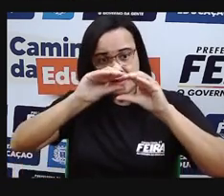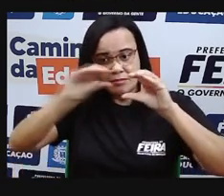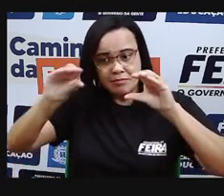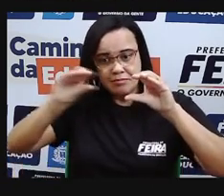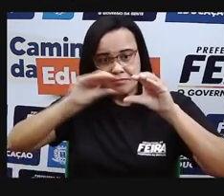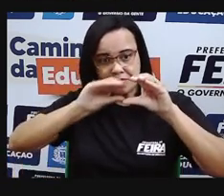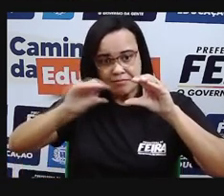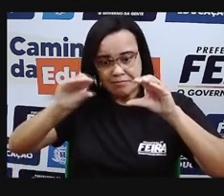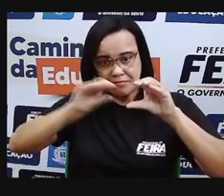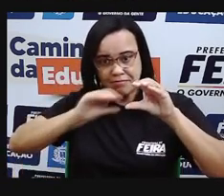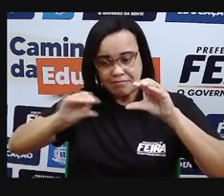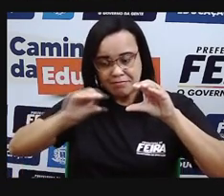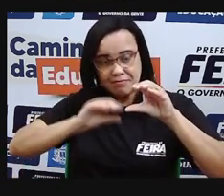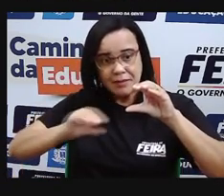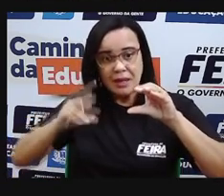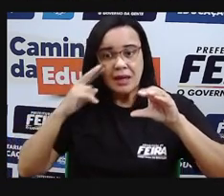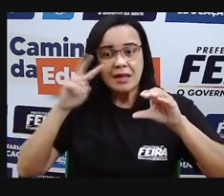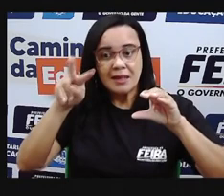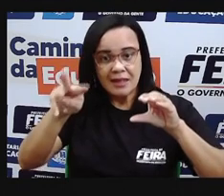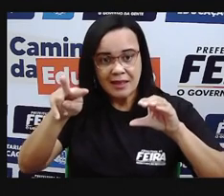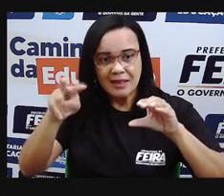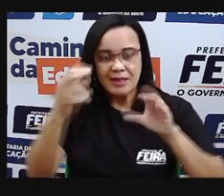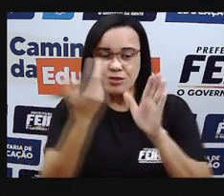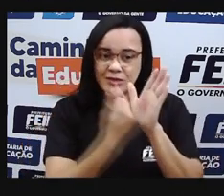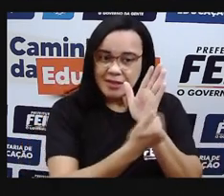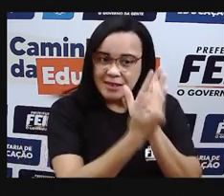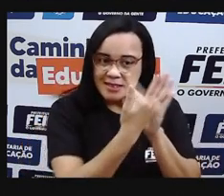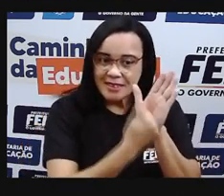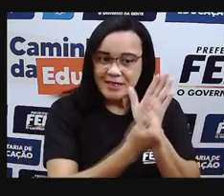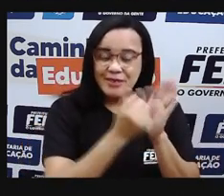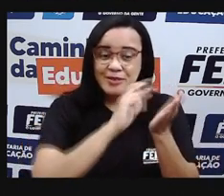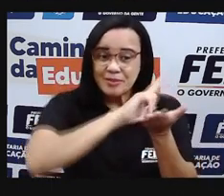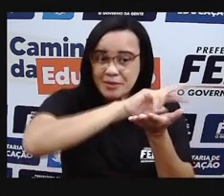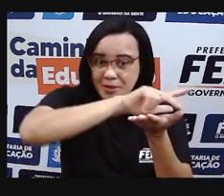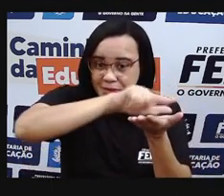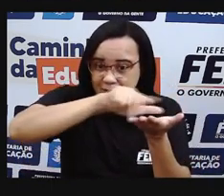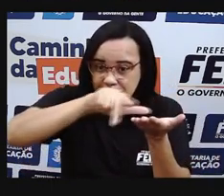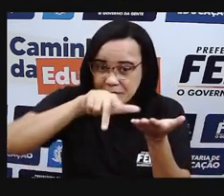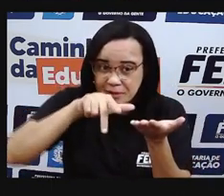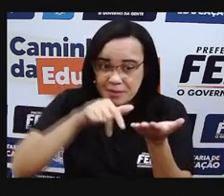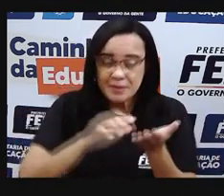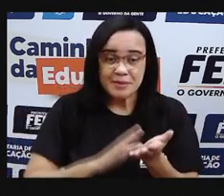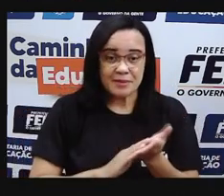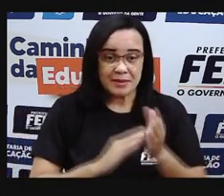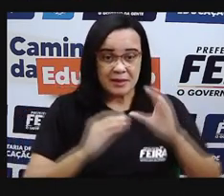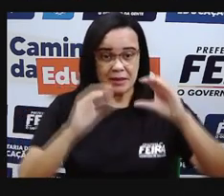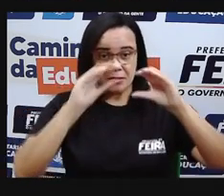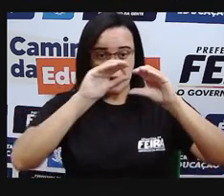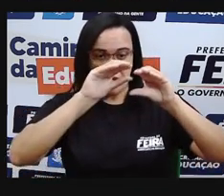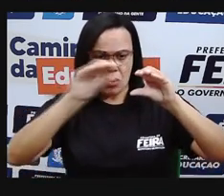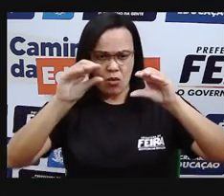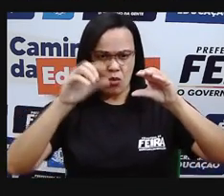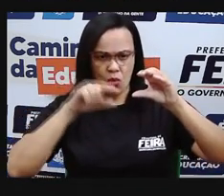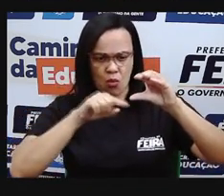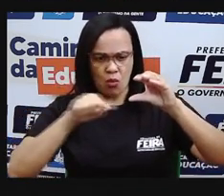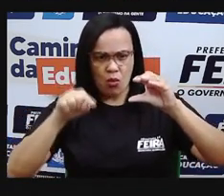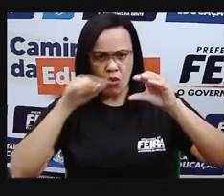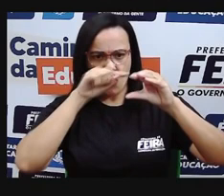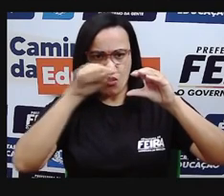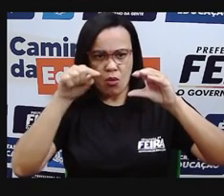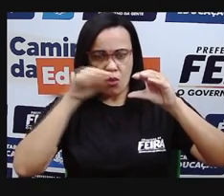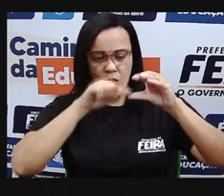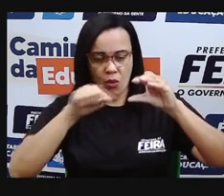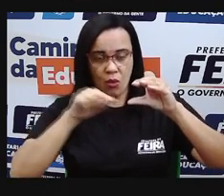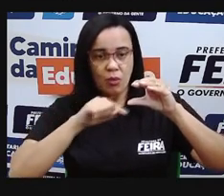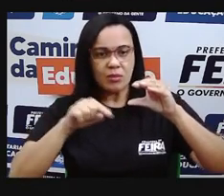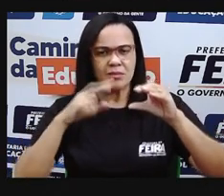estratosfera e troposfera. E olha ali, entre a estratosfera e a troposfera, gente tem a camada